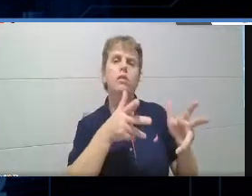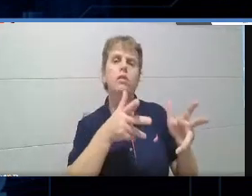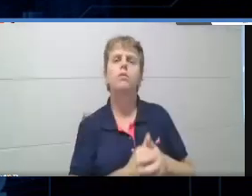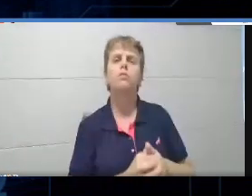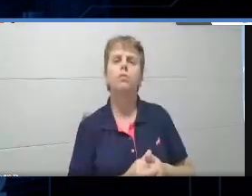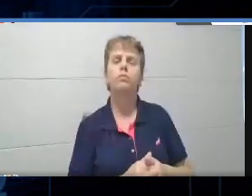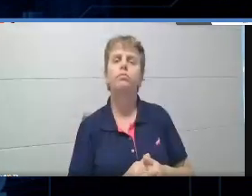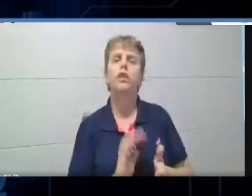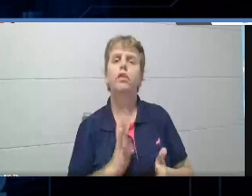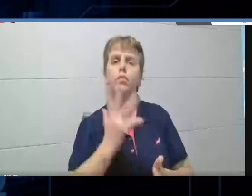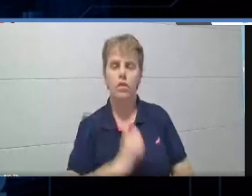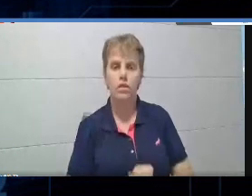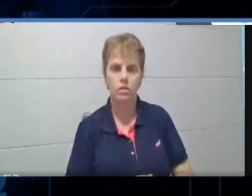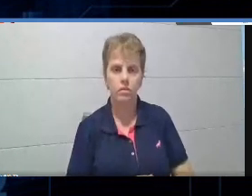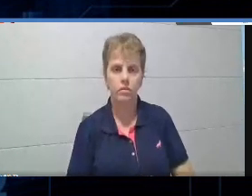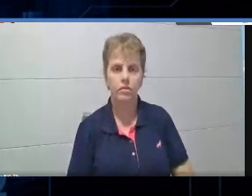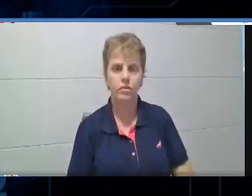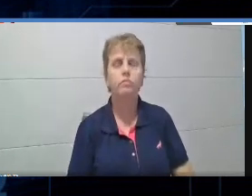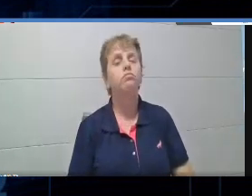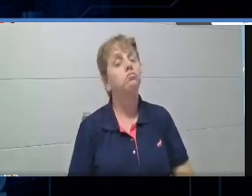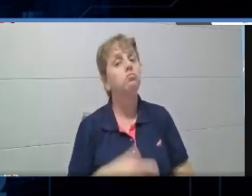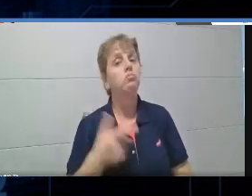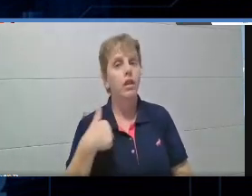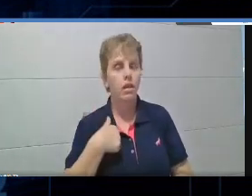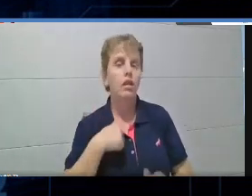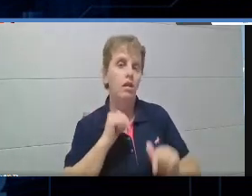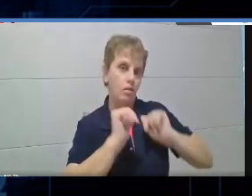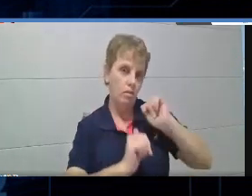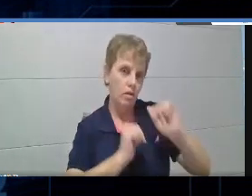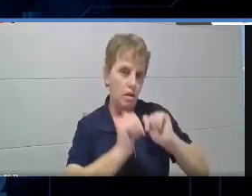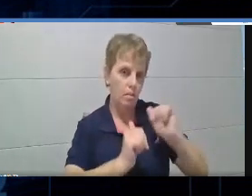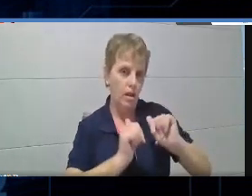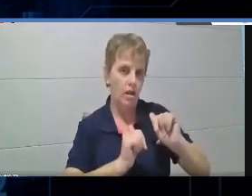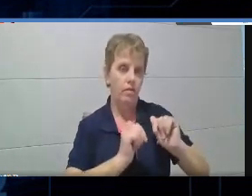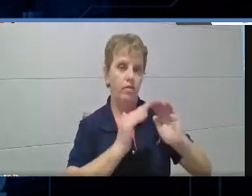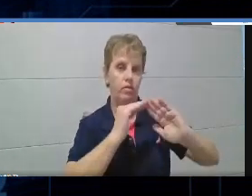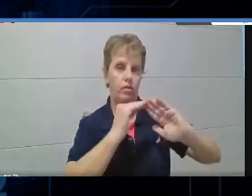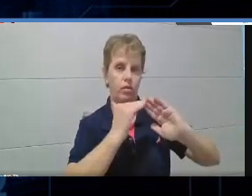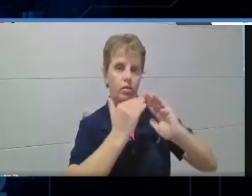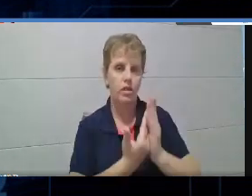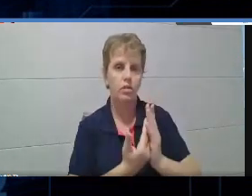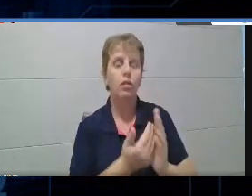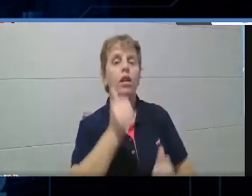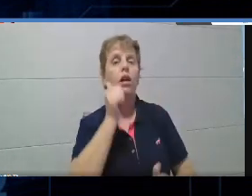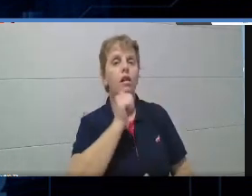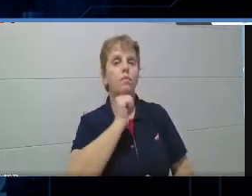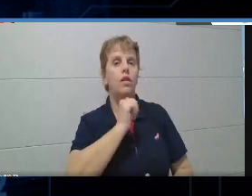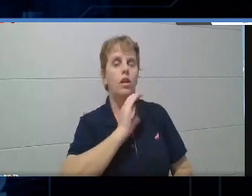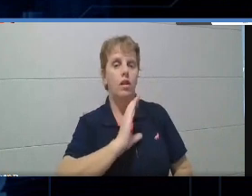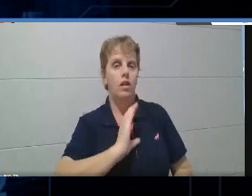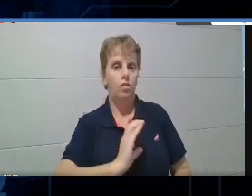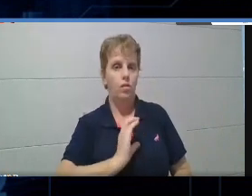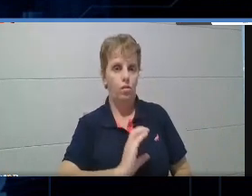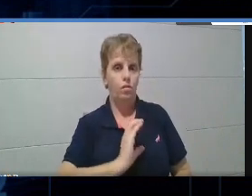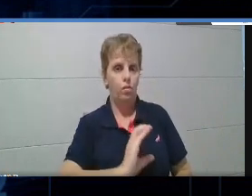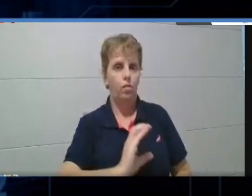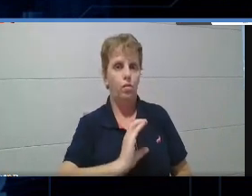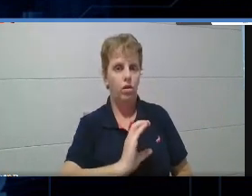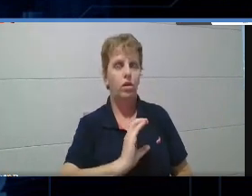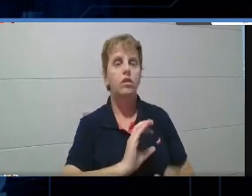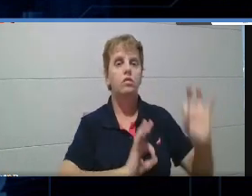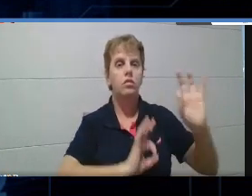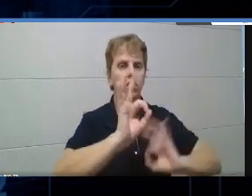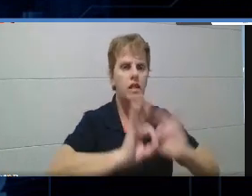específica, numa determinada escola que eu trabalhava, a coordenadora disse assim, a gente estava montando o PPP da